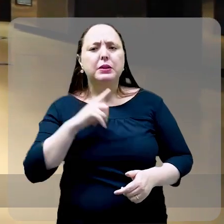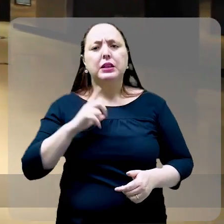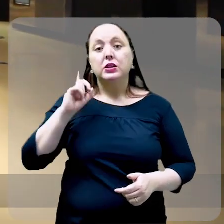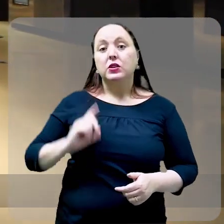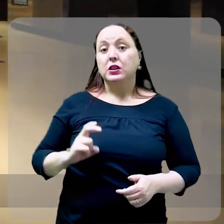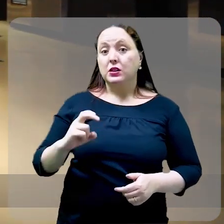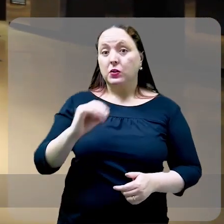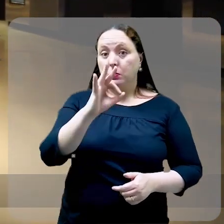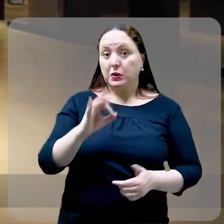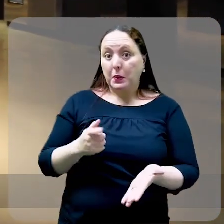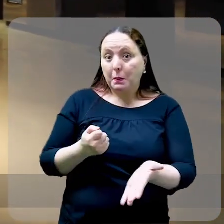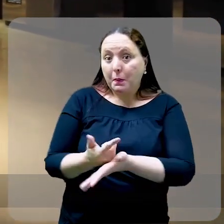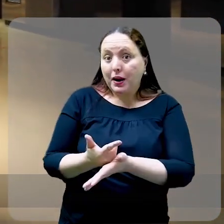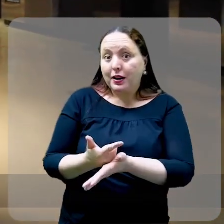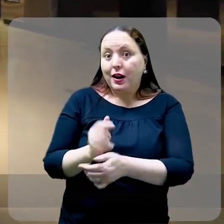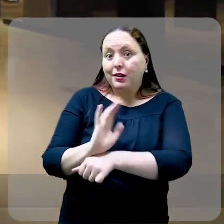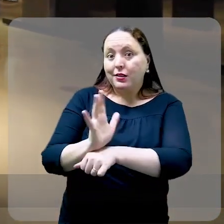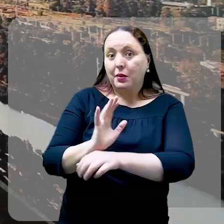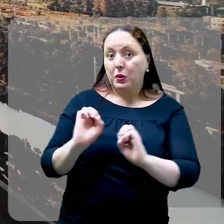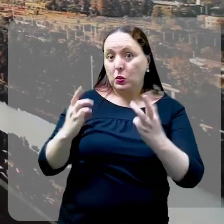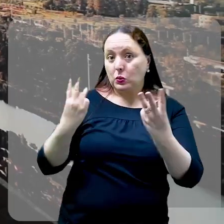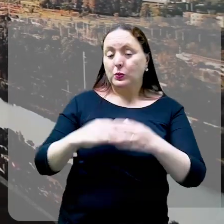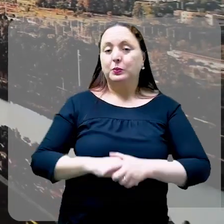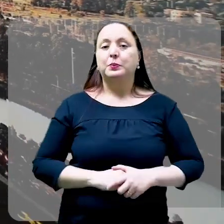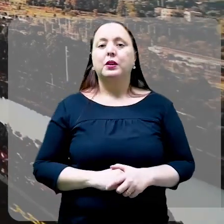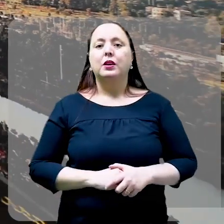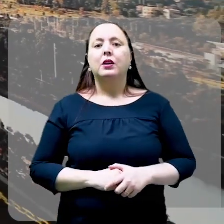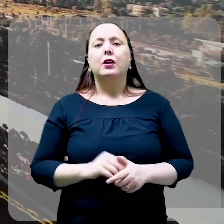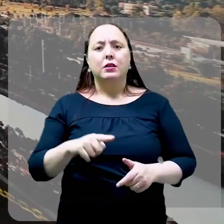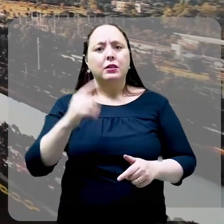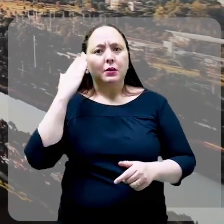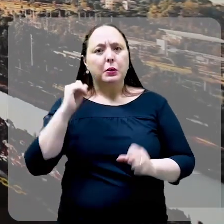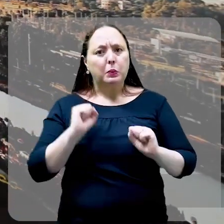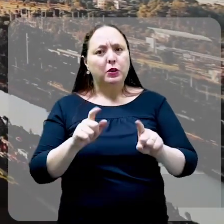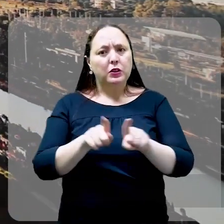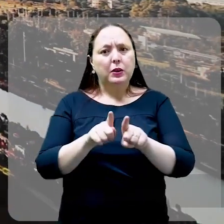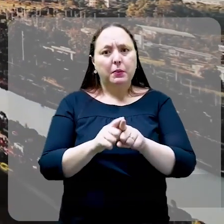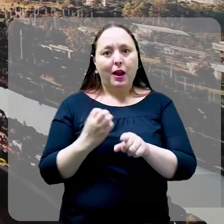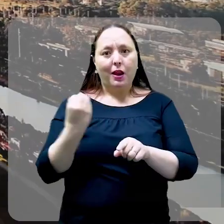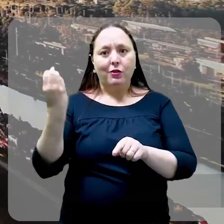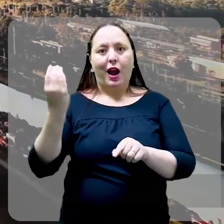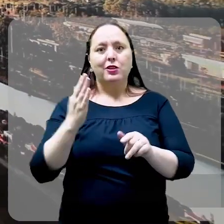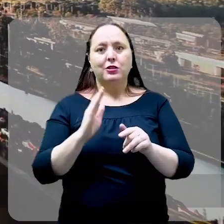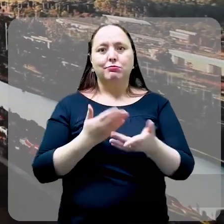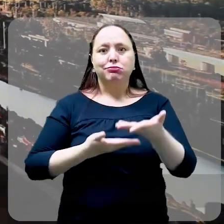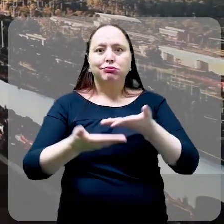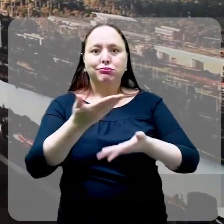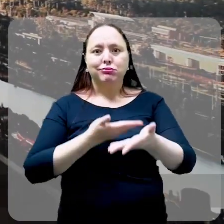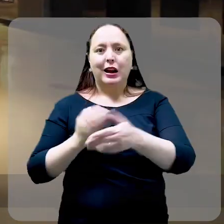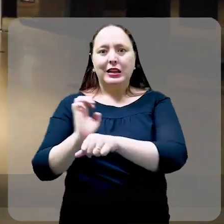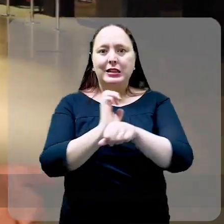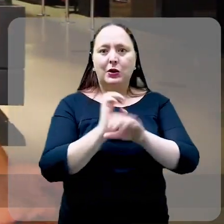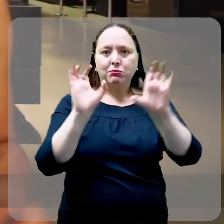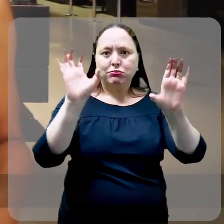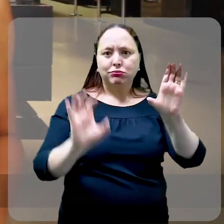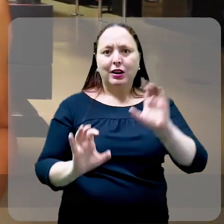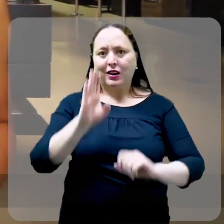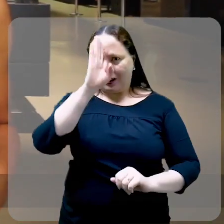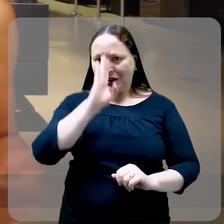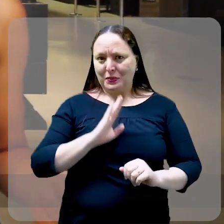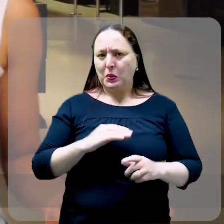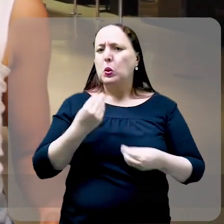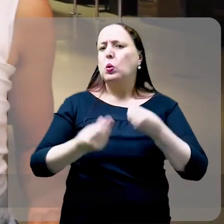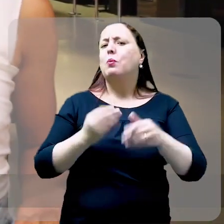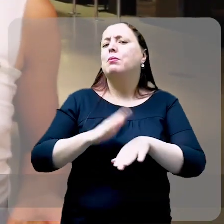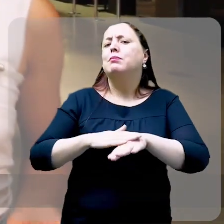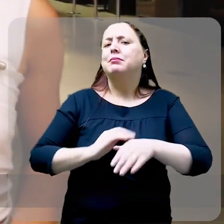Jovem você tem direito a meia entrada a cinemas e shows? Você sabia que com ID Jovem é possível realizar viagens interestaduais de forma gratuita? Para isso é preciso